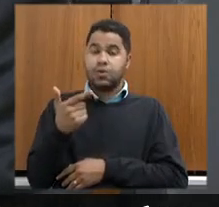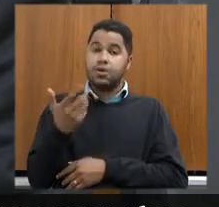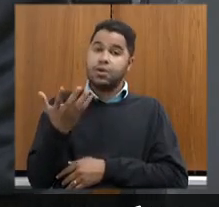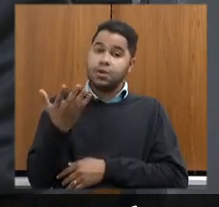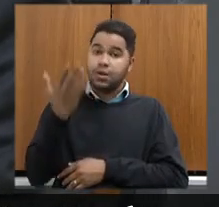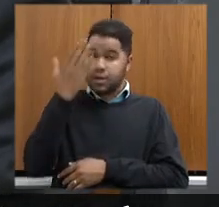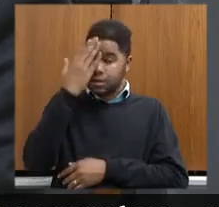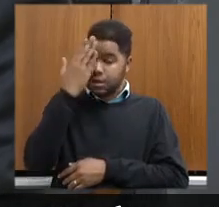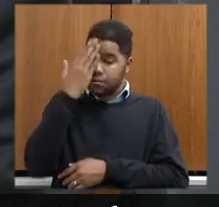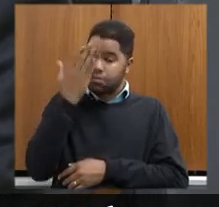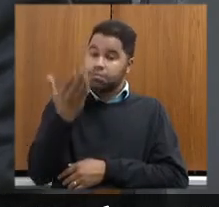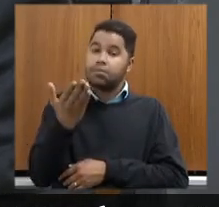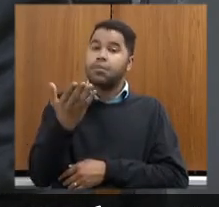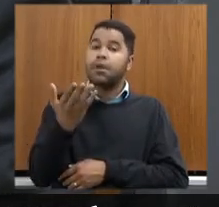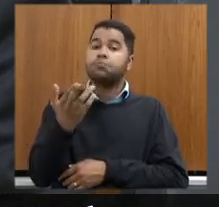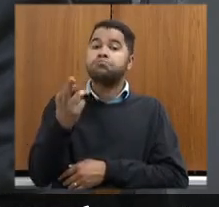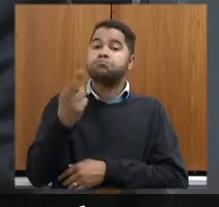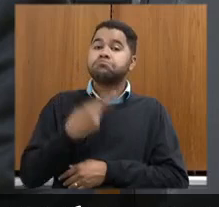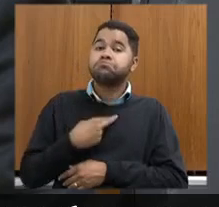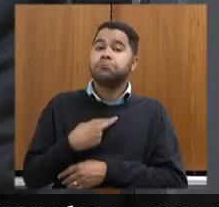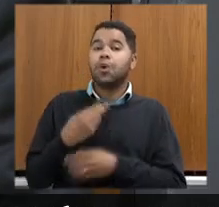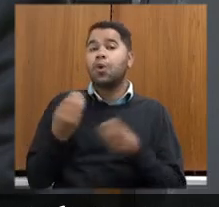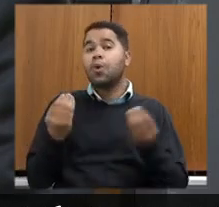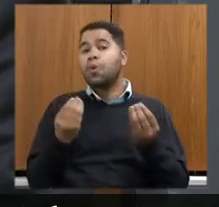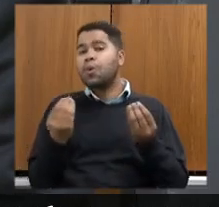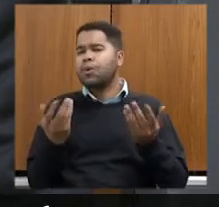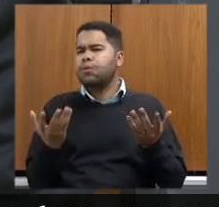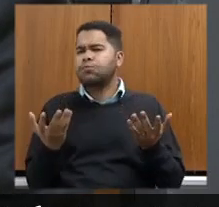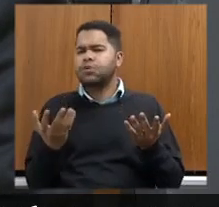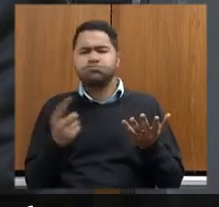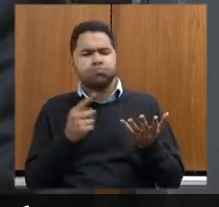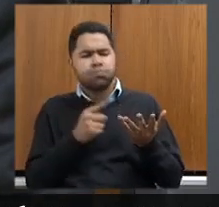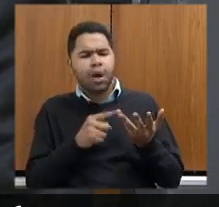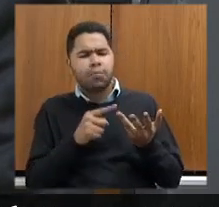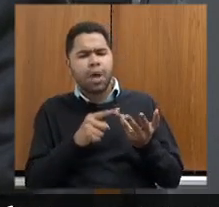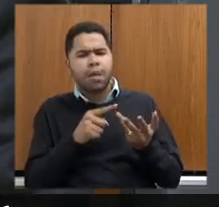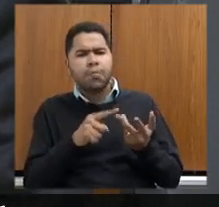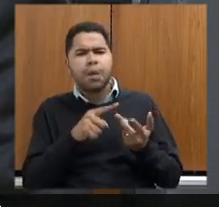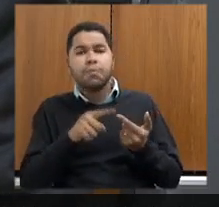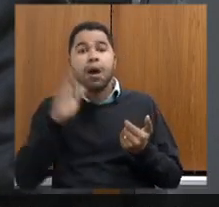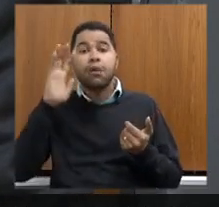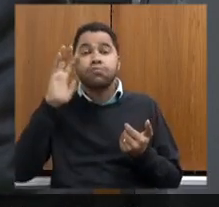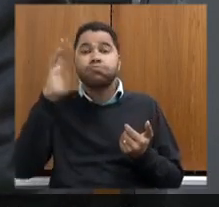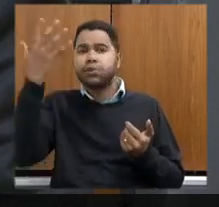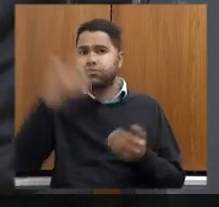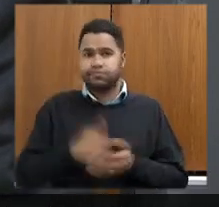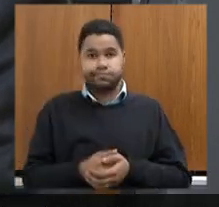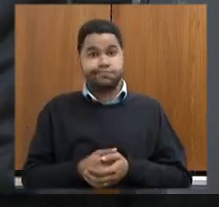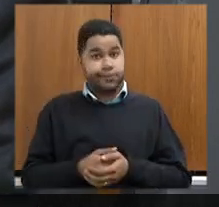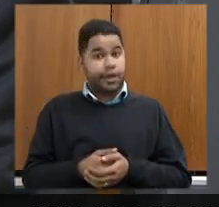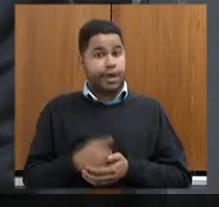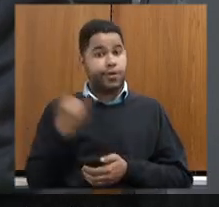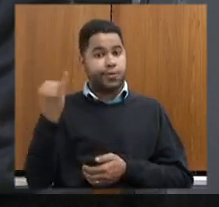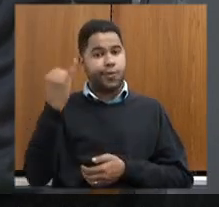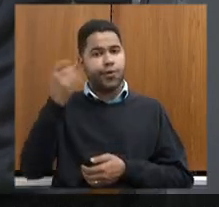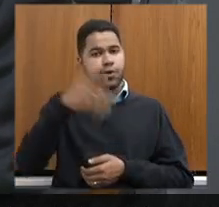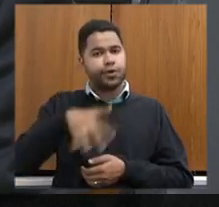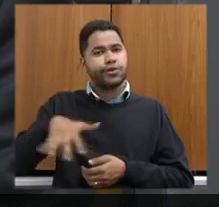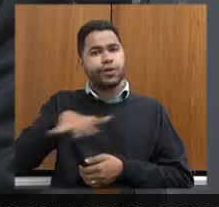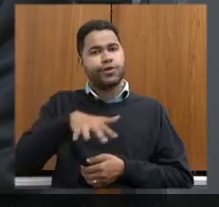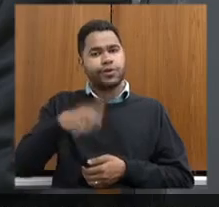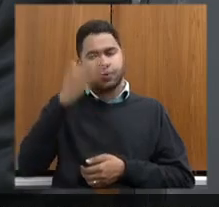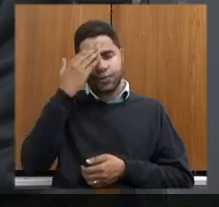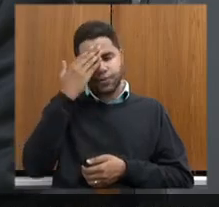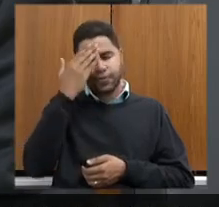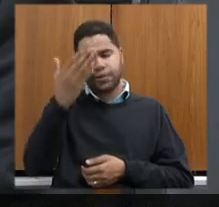da posição da secretaria, como é que está sendo resolvido esse tema, que é muito caro para a nossa região. Muito